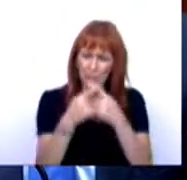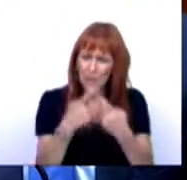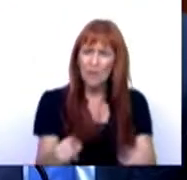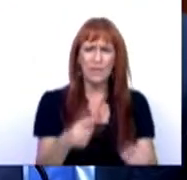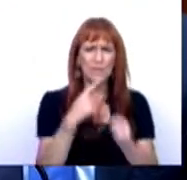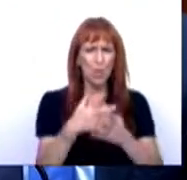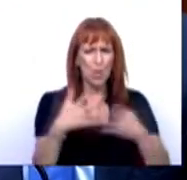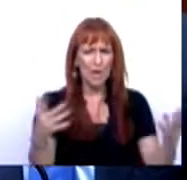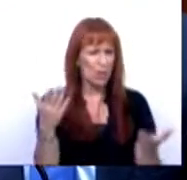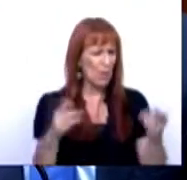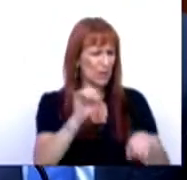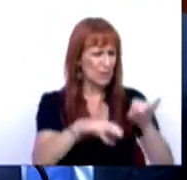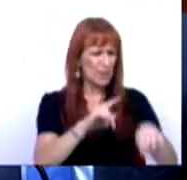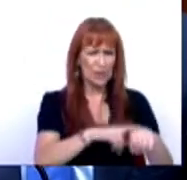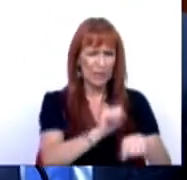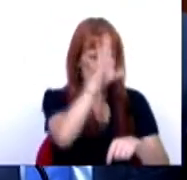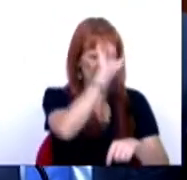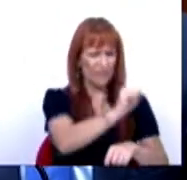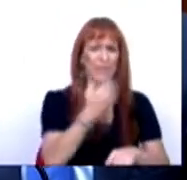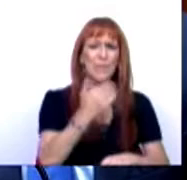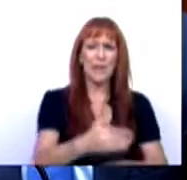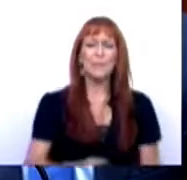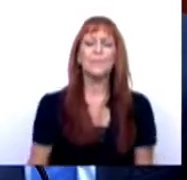muito grande face ao que aconteceu durante o seu Governo. Muito obrigado.